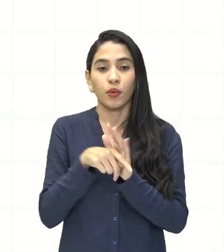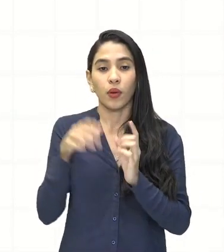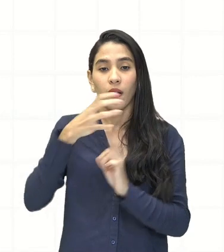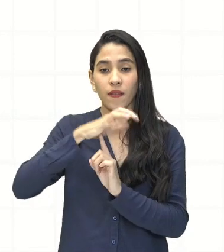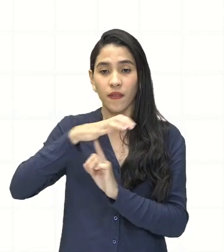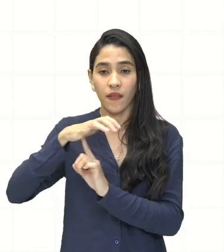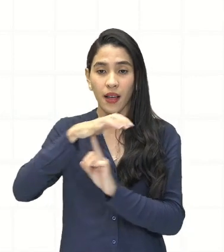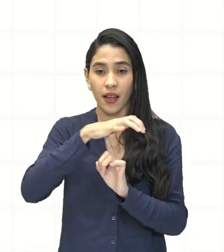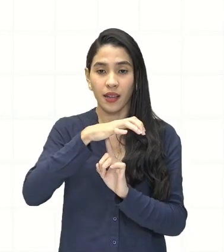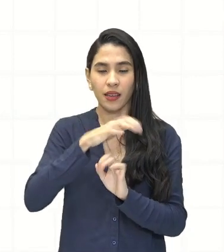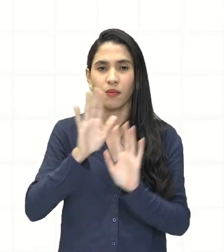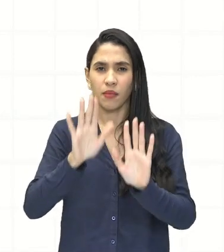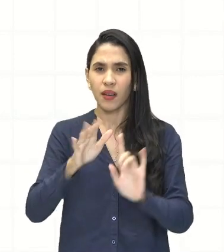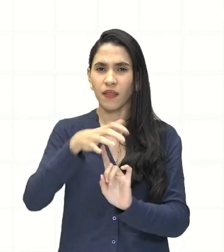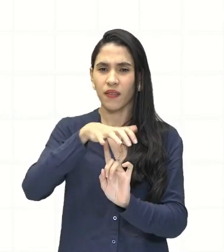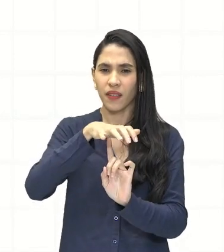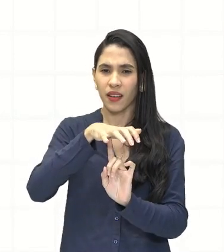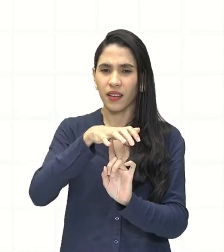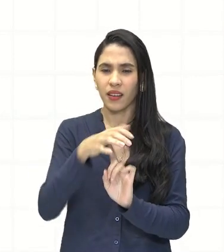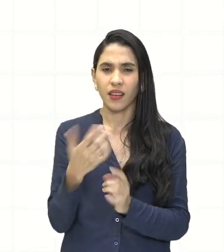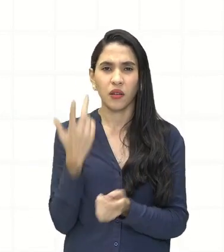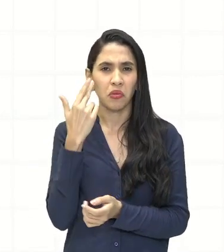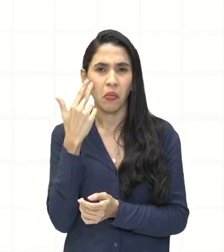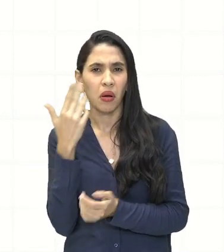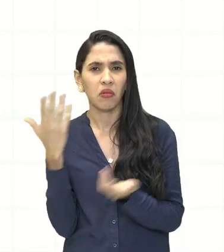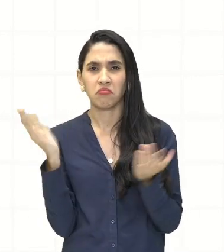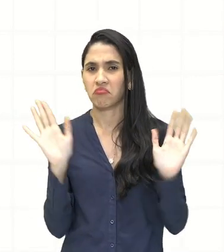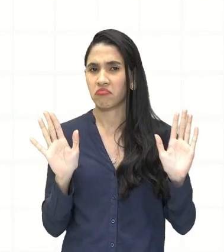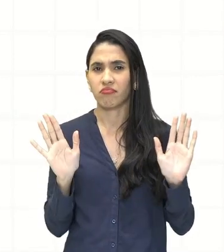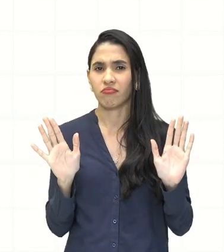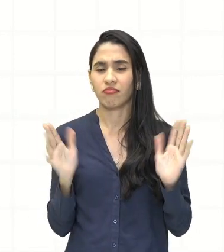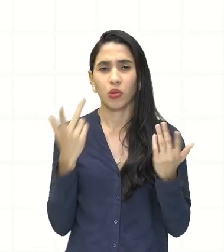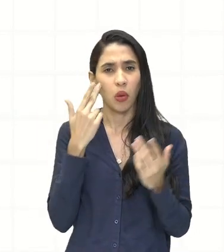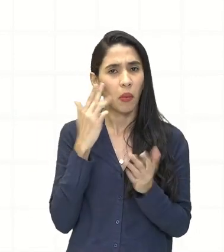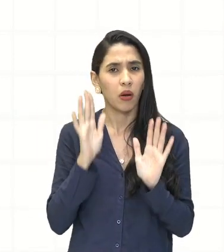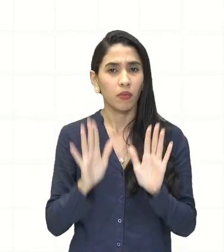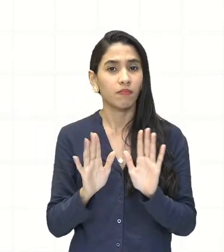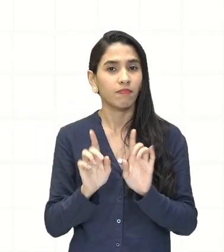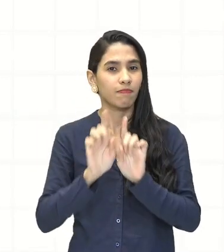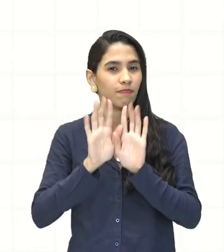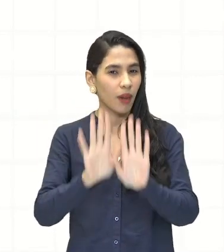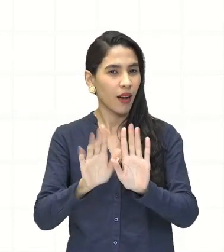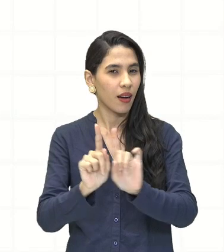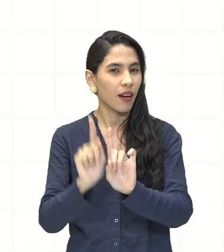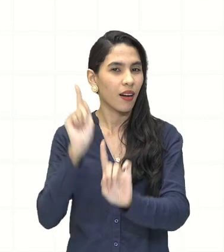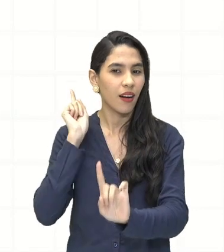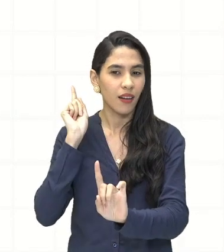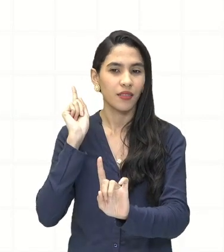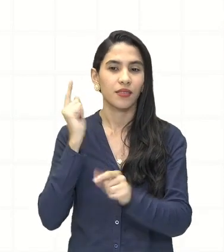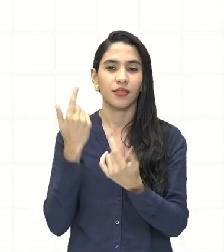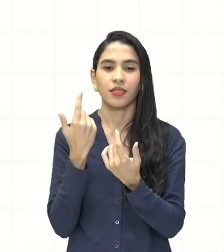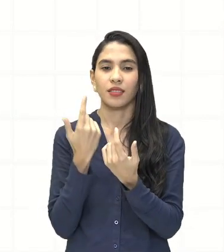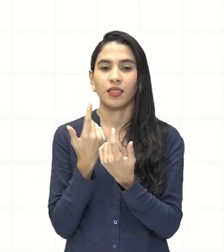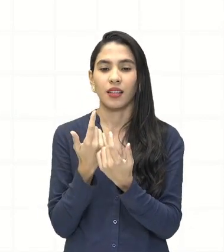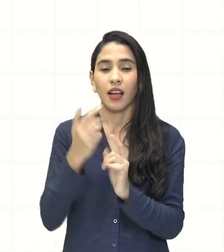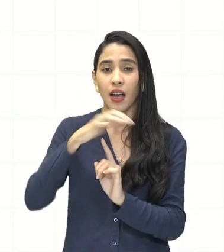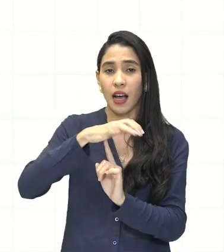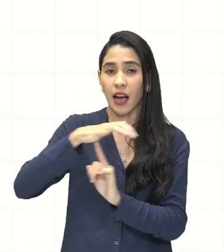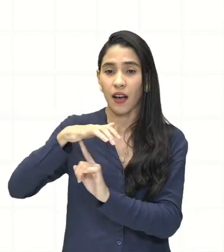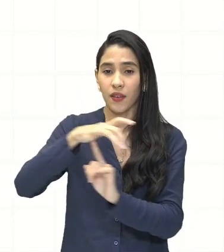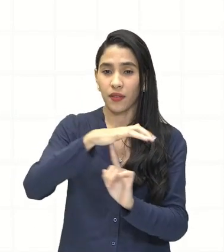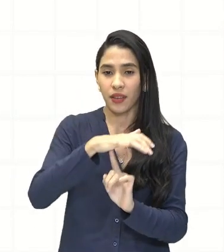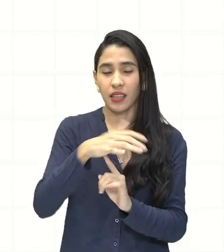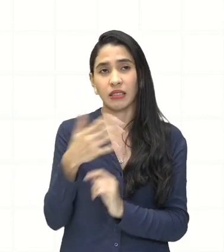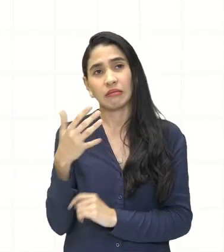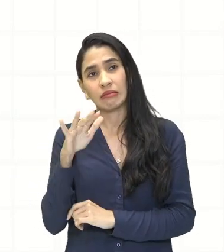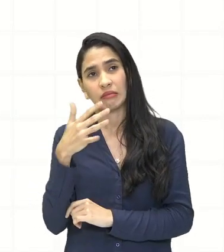Professora, feira é tão comum atualmente? Atualmente, sim. Mas, antigamente, as feiras ocorriam mais